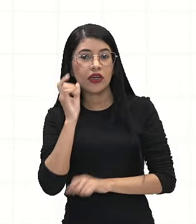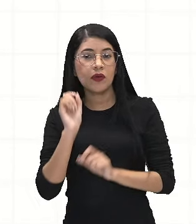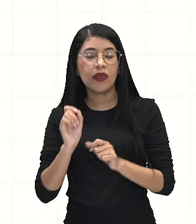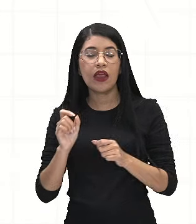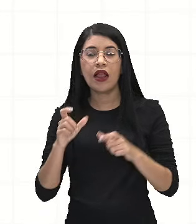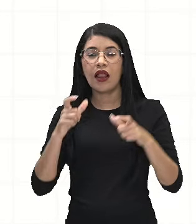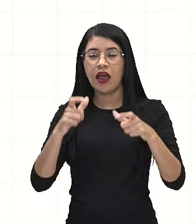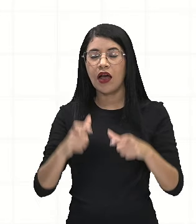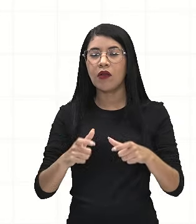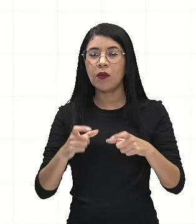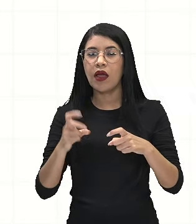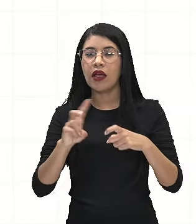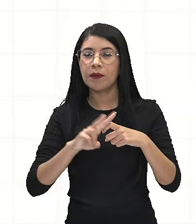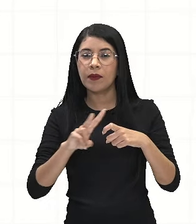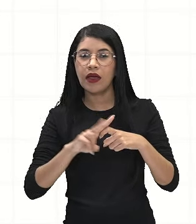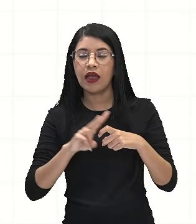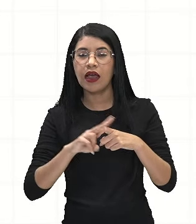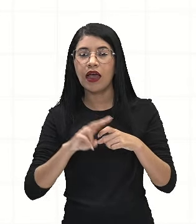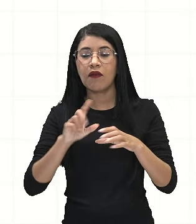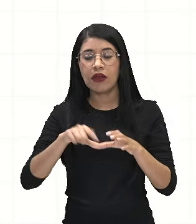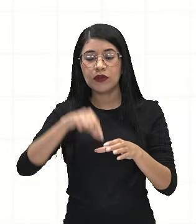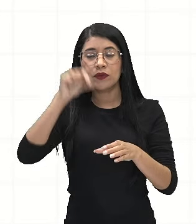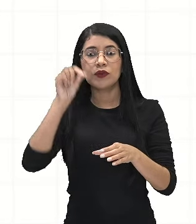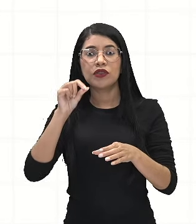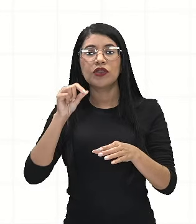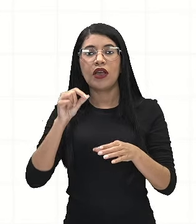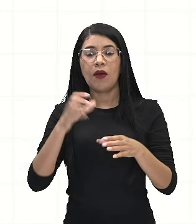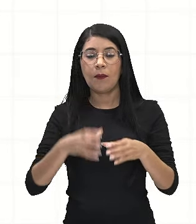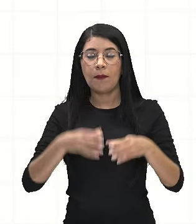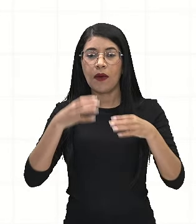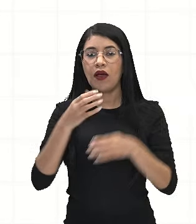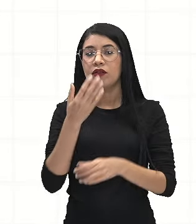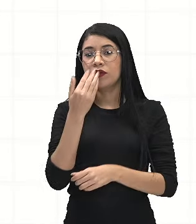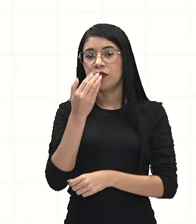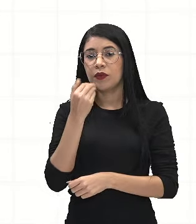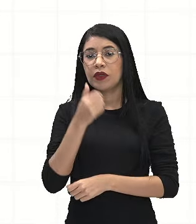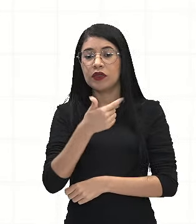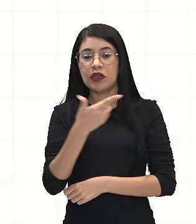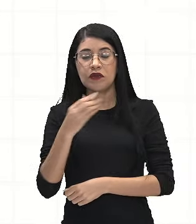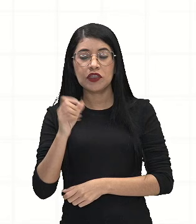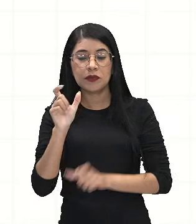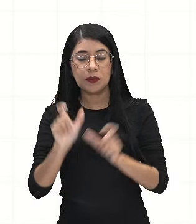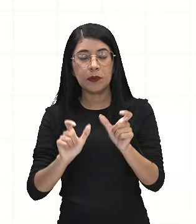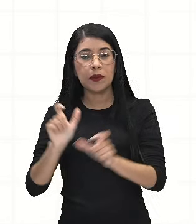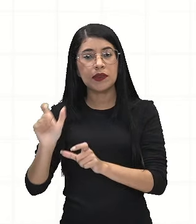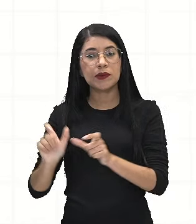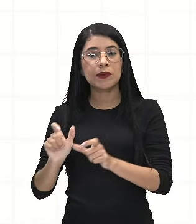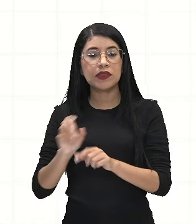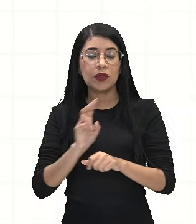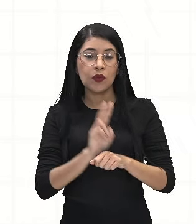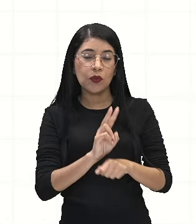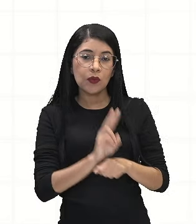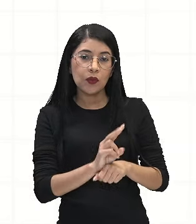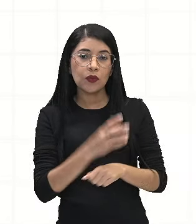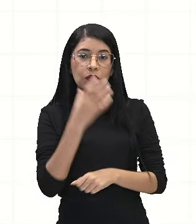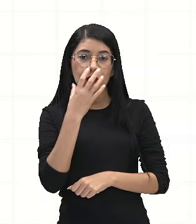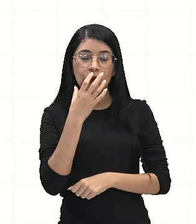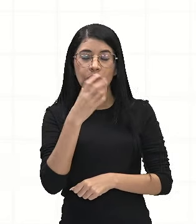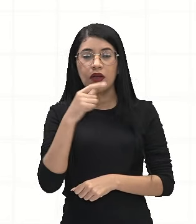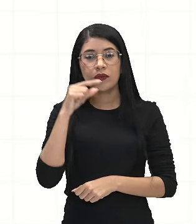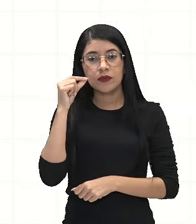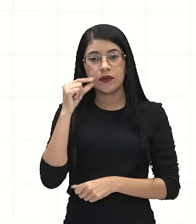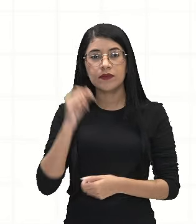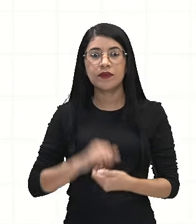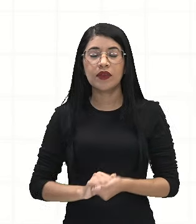clínica sorteará um pacote de ração entre os 20 criadores. Qual a probabilidade do vencedor